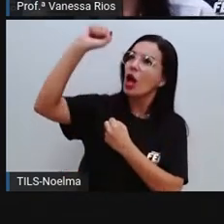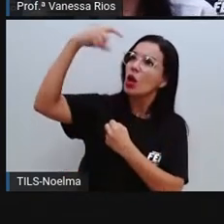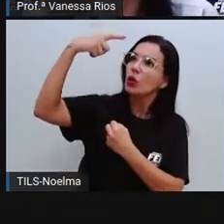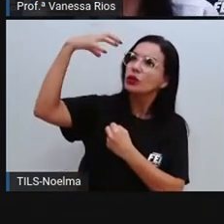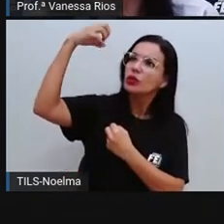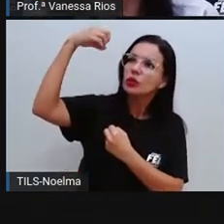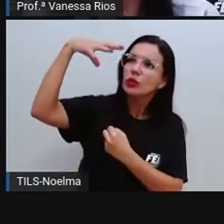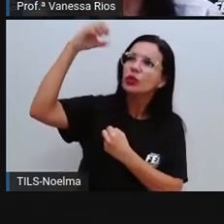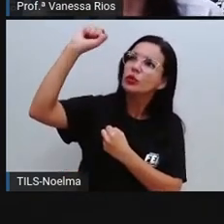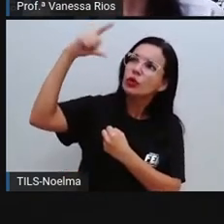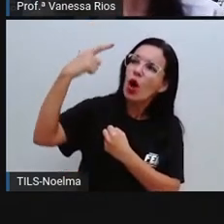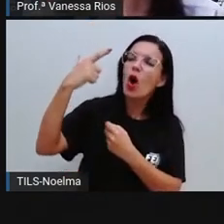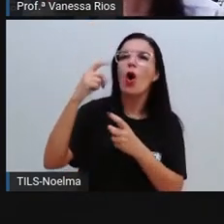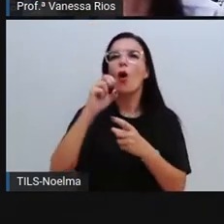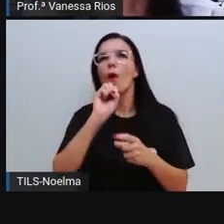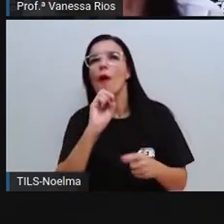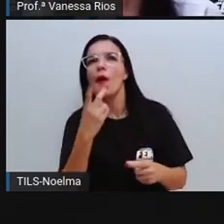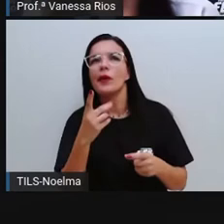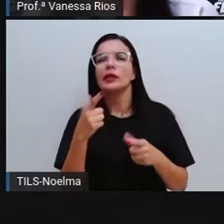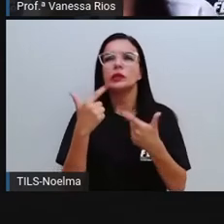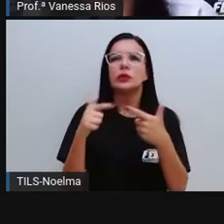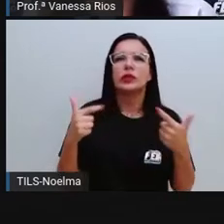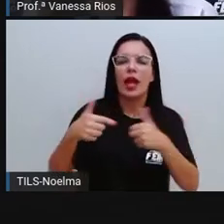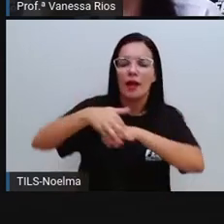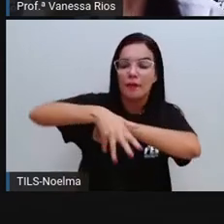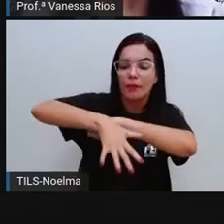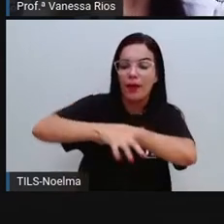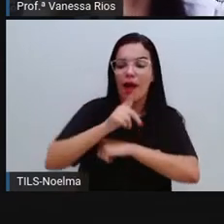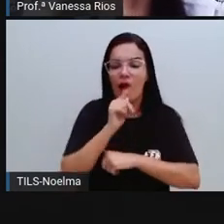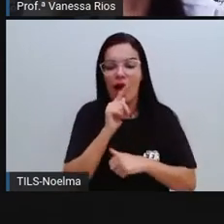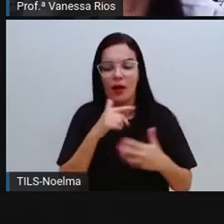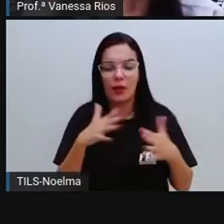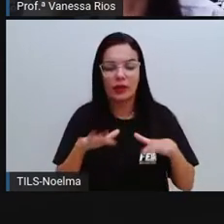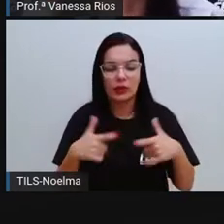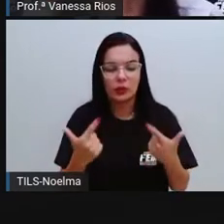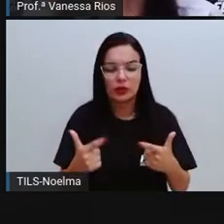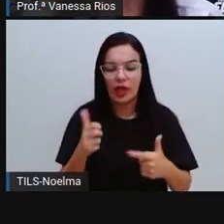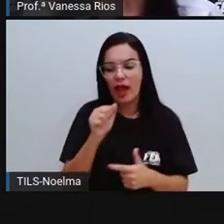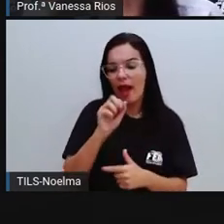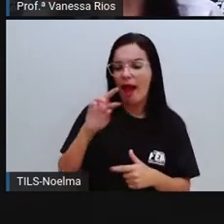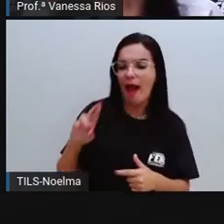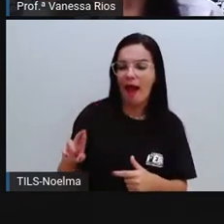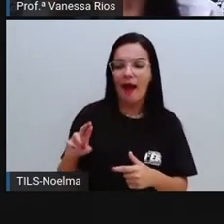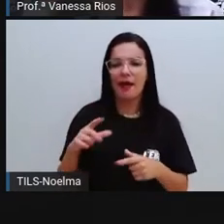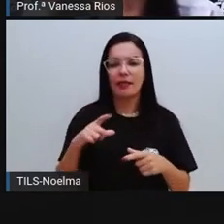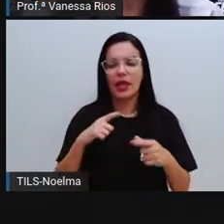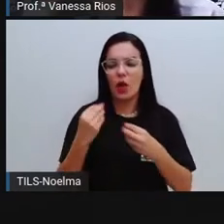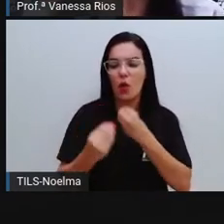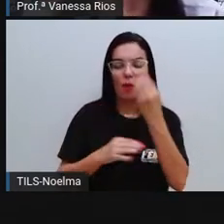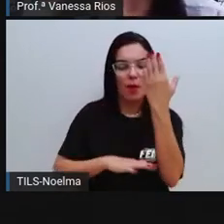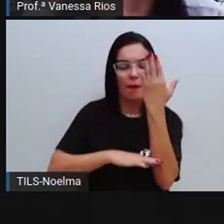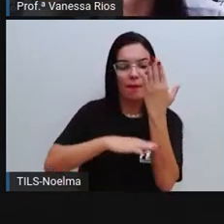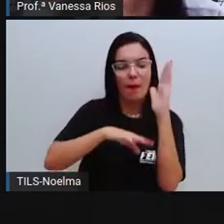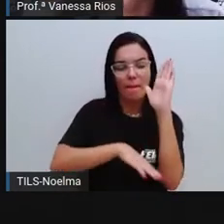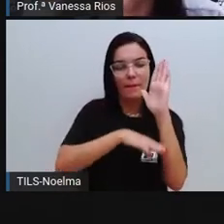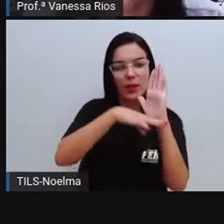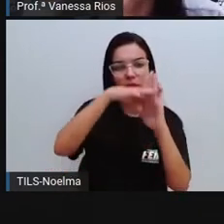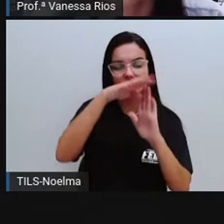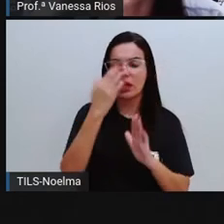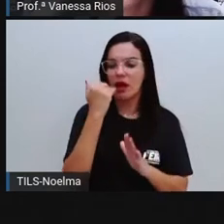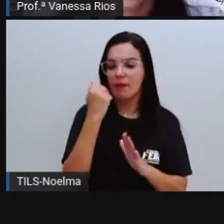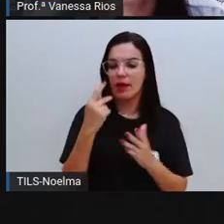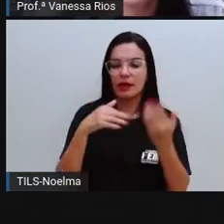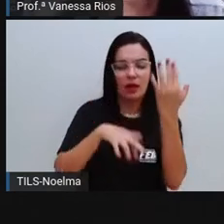pudesse, junto com a água, com sais minerais, com o gás carbônico, realizar o processo pelo qual ela se alimenta.